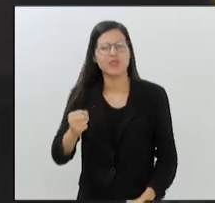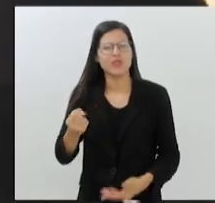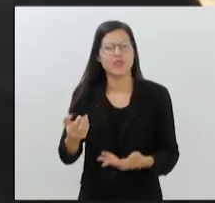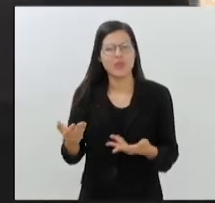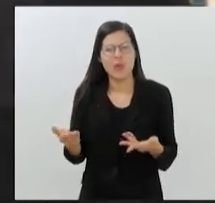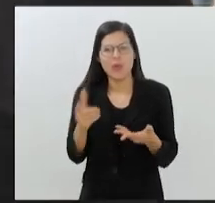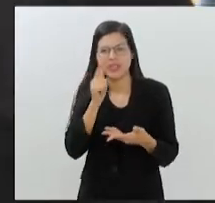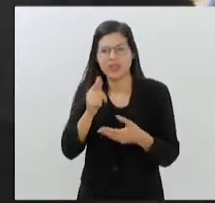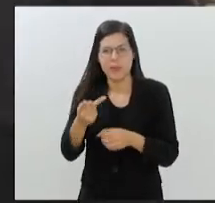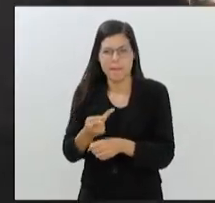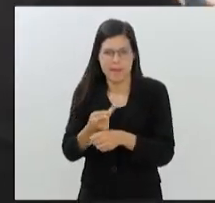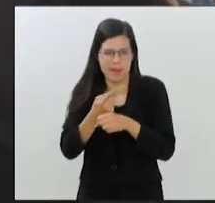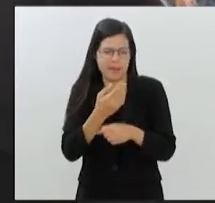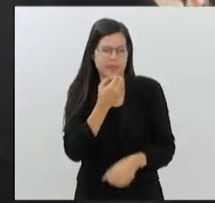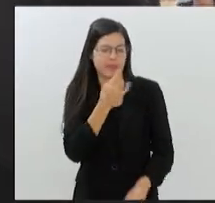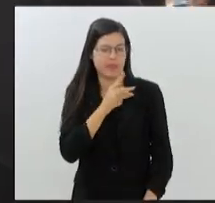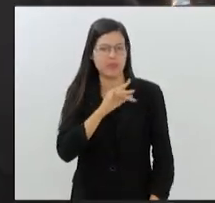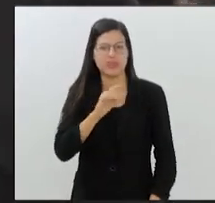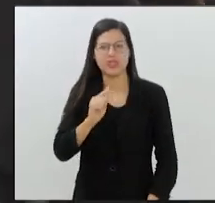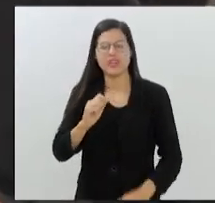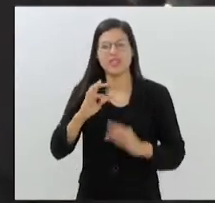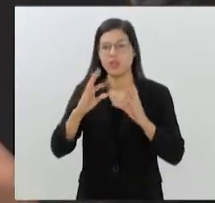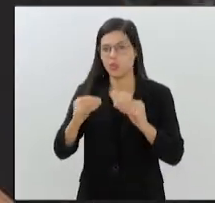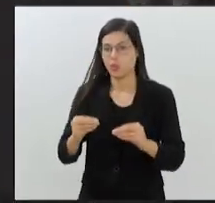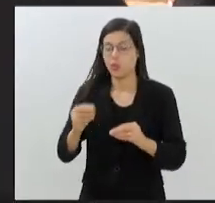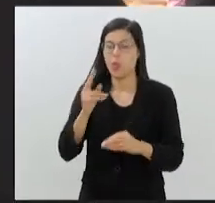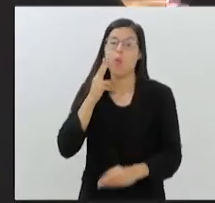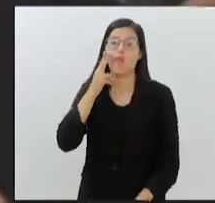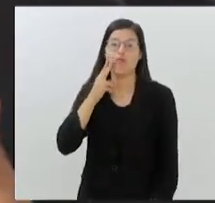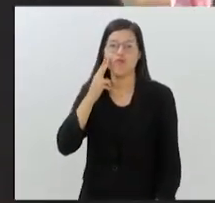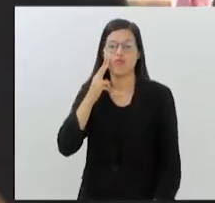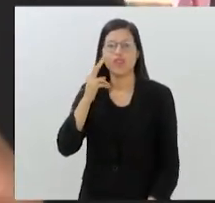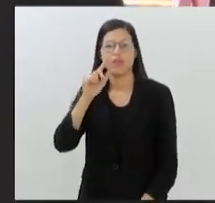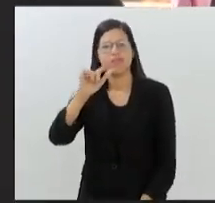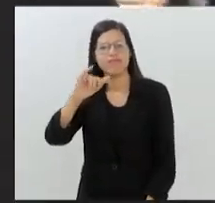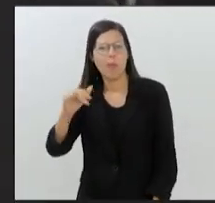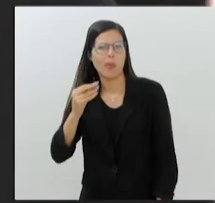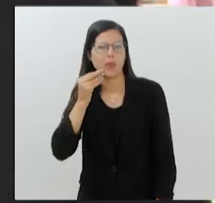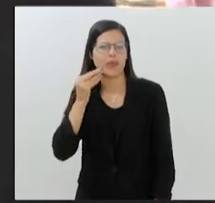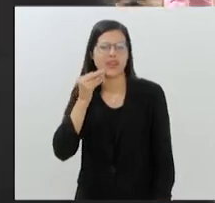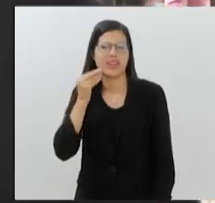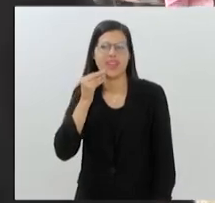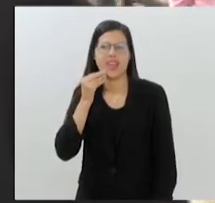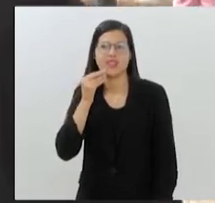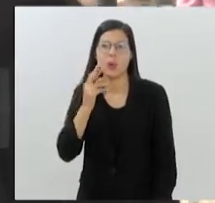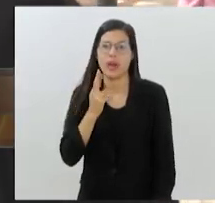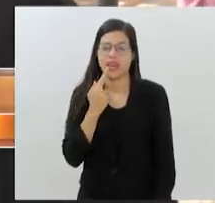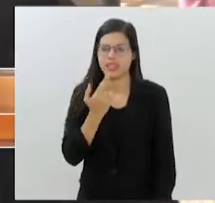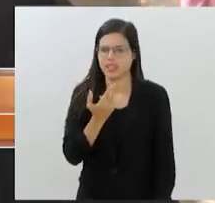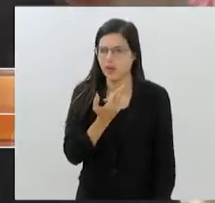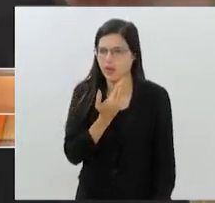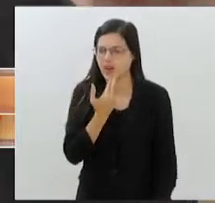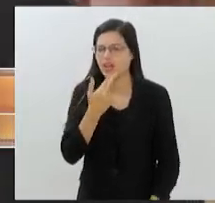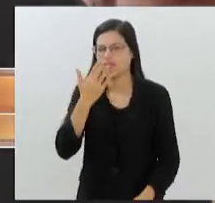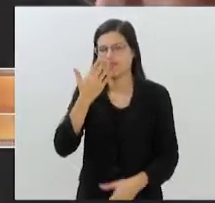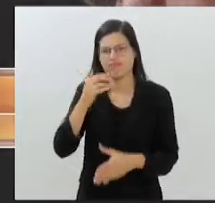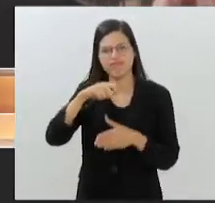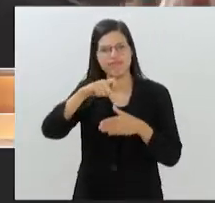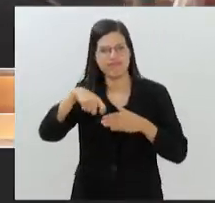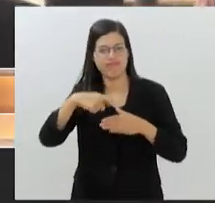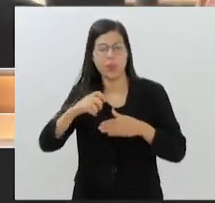Bom, o vinho, ele entrou na minha vida como uma oportunidade. Na verdade, a gastronomia, a restauração, os restaurantes entraram na minha vida como uma oportunidade.